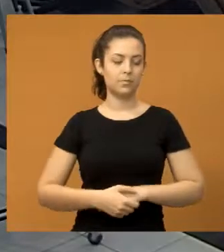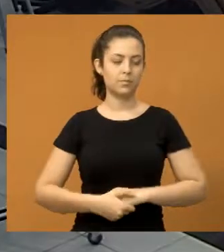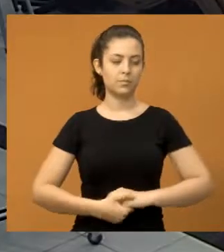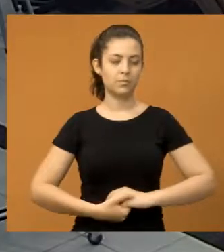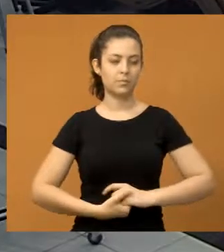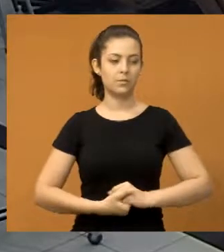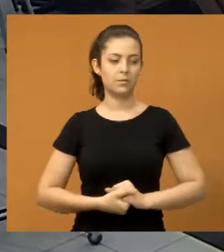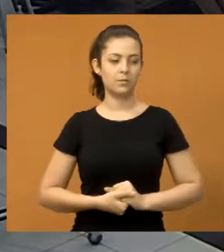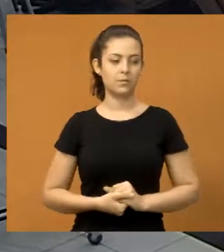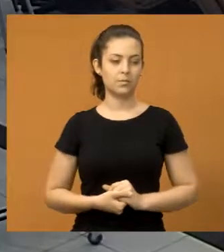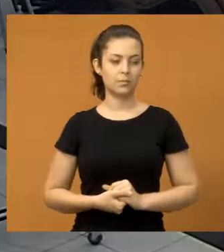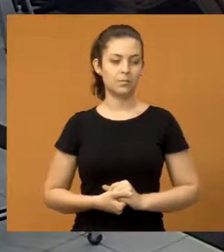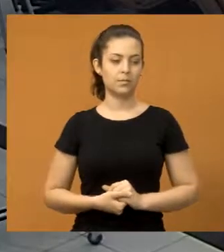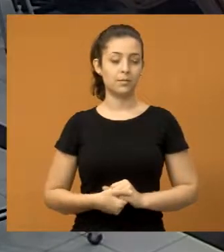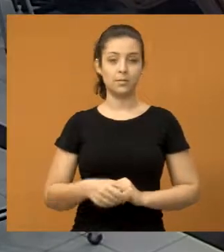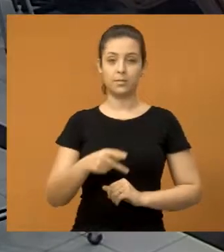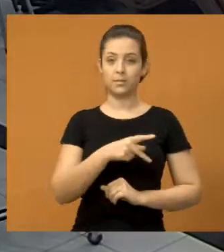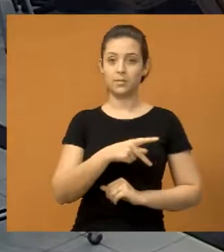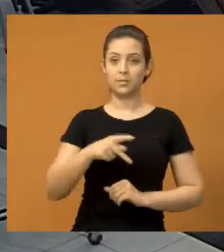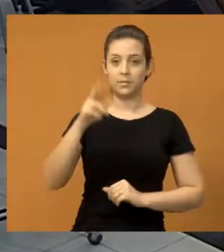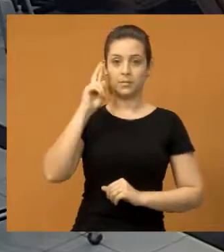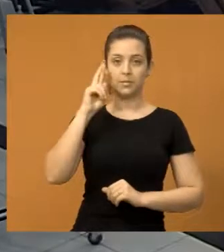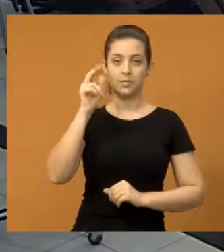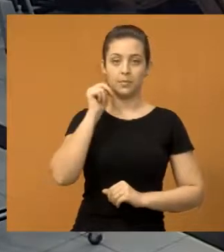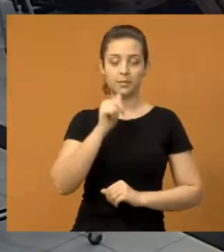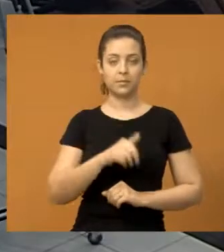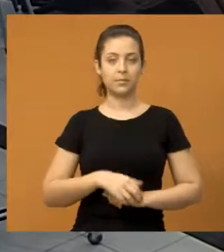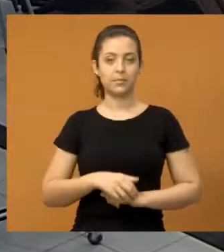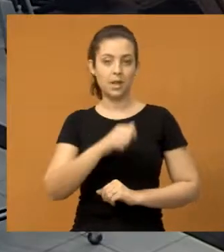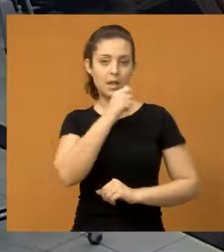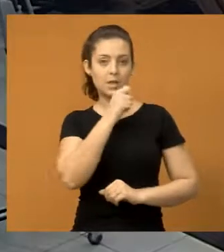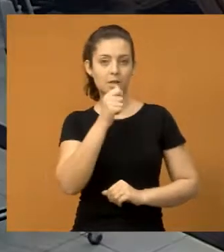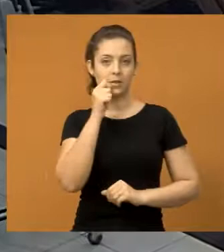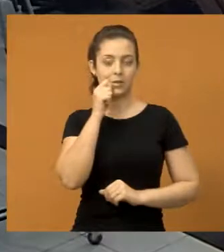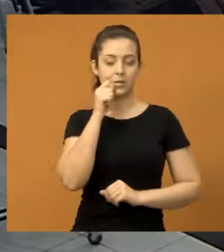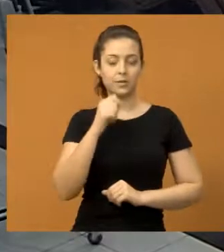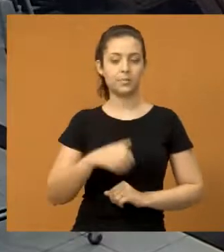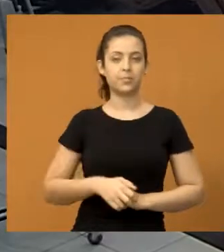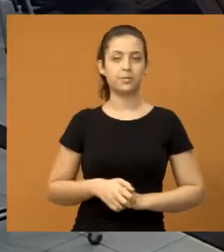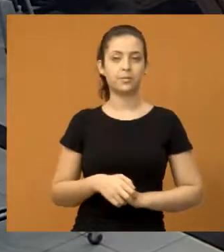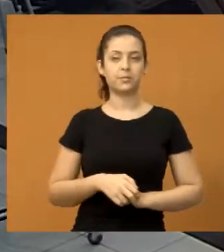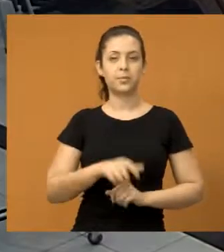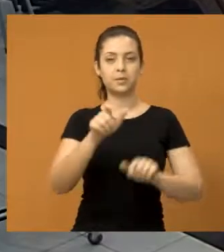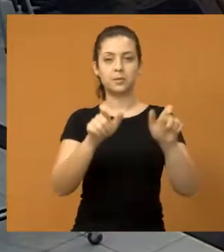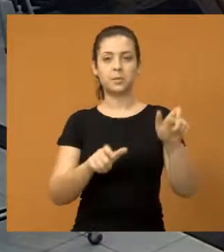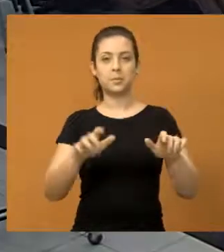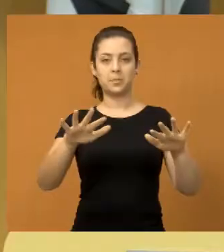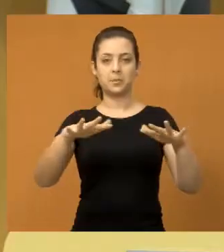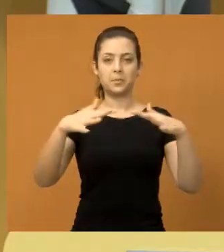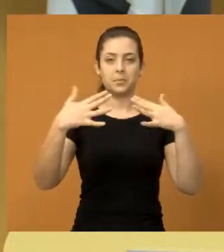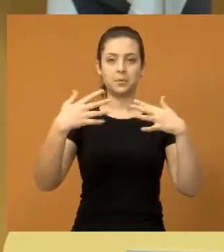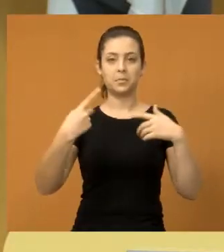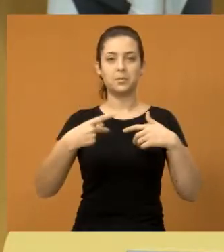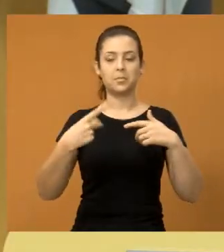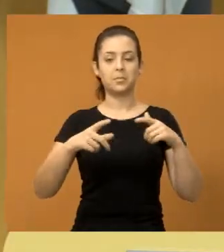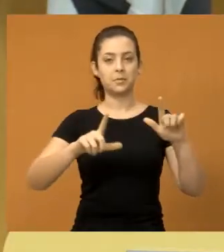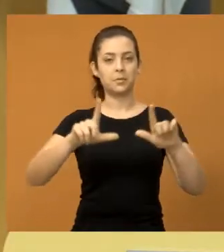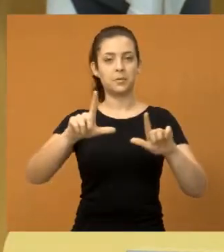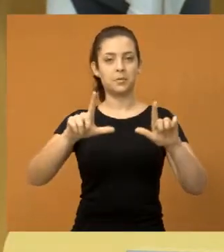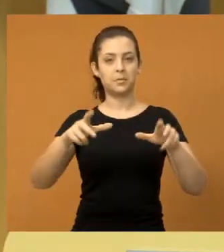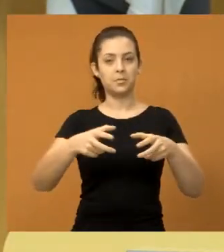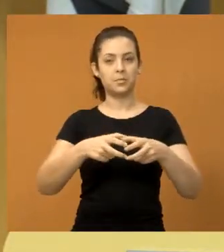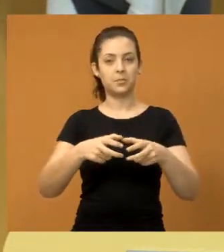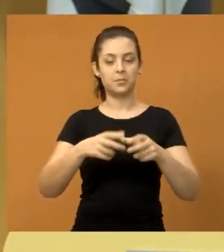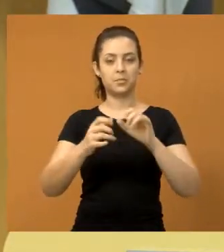Senhor presidente, senhoras e senhores vereadores, os assessores presentes, telespectadores que nos assistem através da TV Câmara, pela